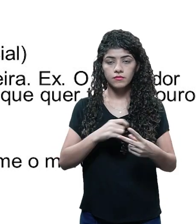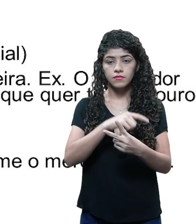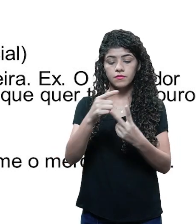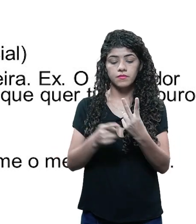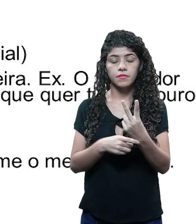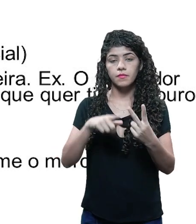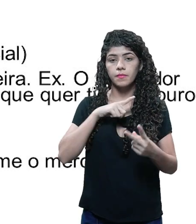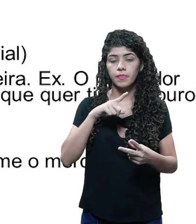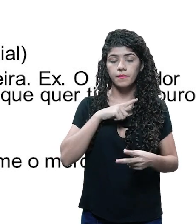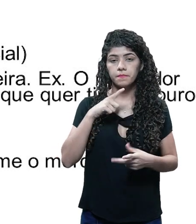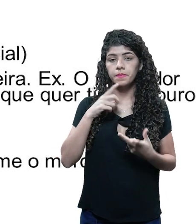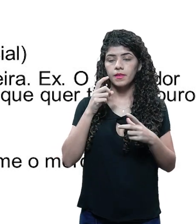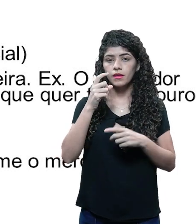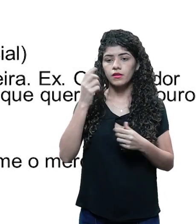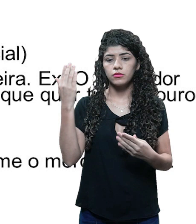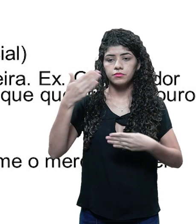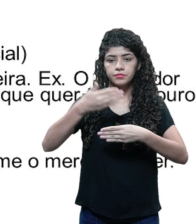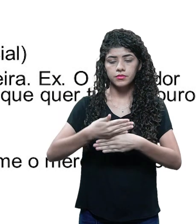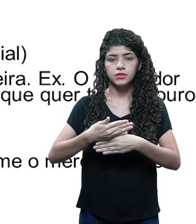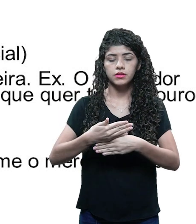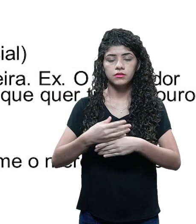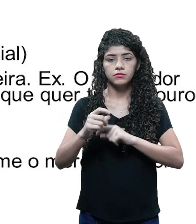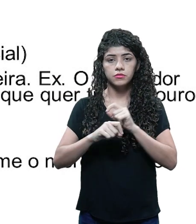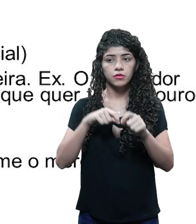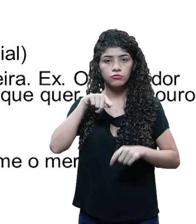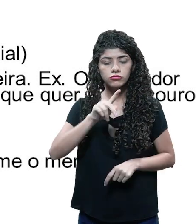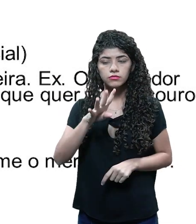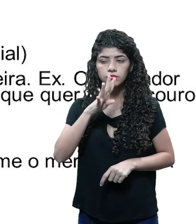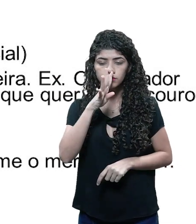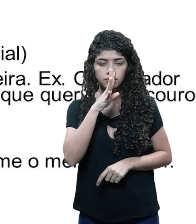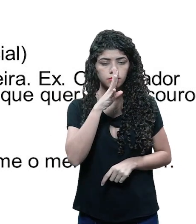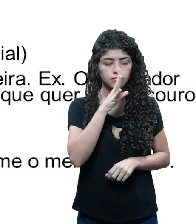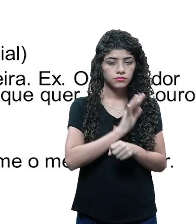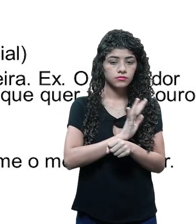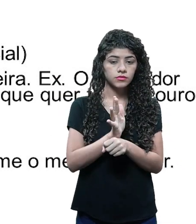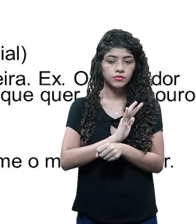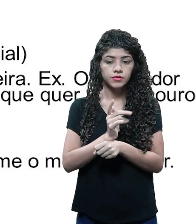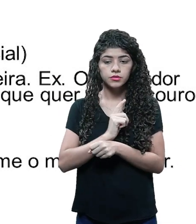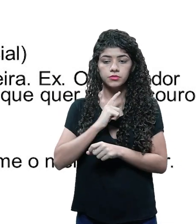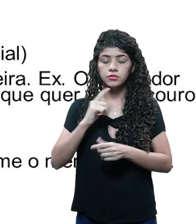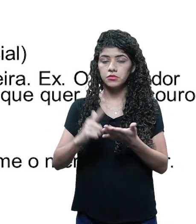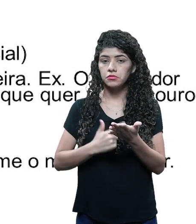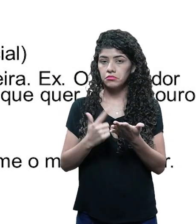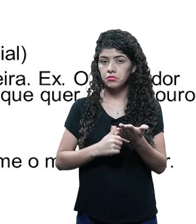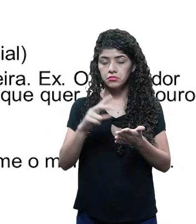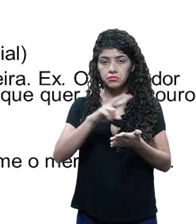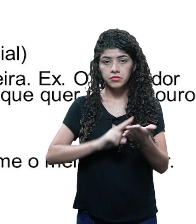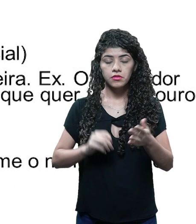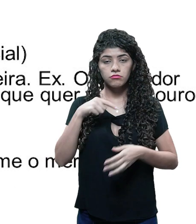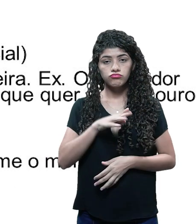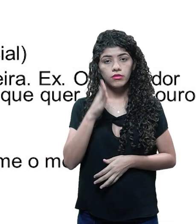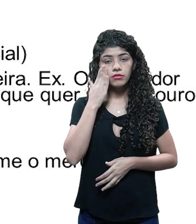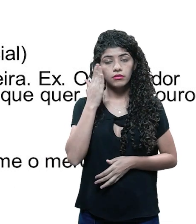Compadecida, porque tem uma cena no Alto da Compadecida que é inspirado, se você assiste o filme O Mercador de Veneza, se você ler o livro também,